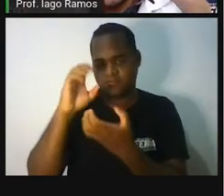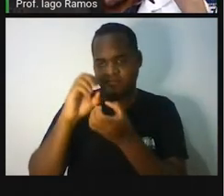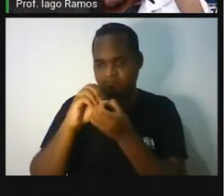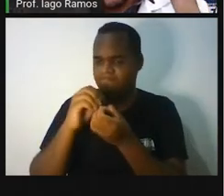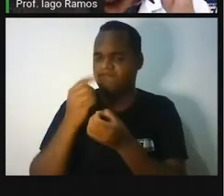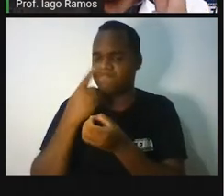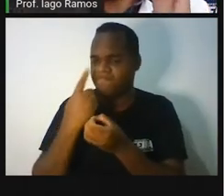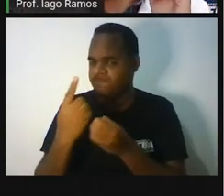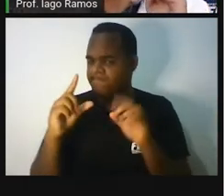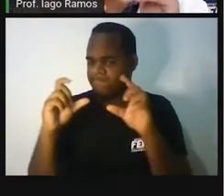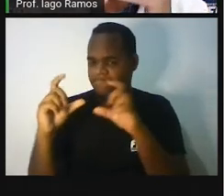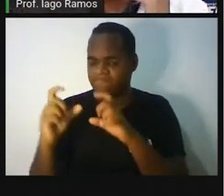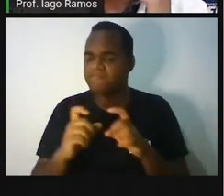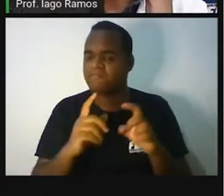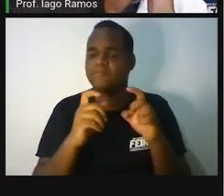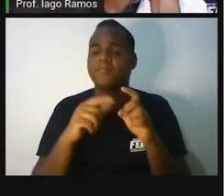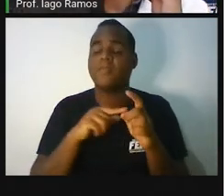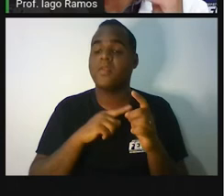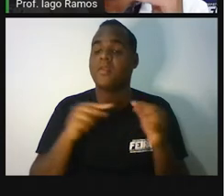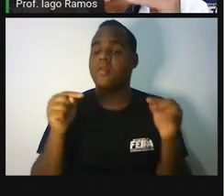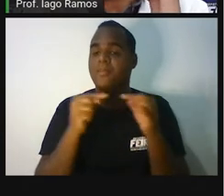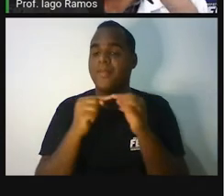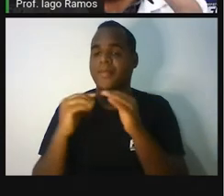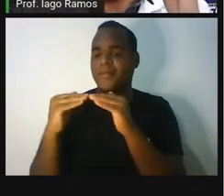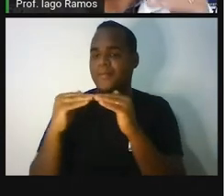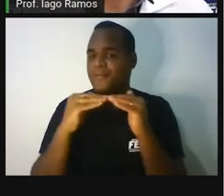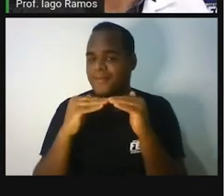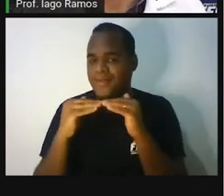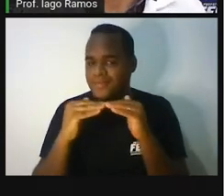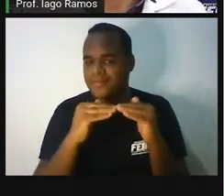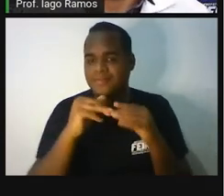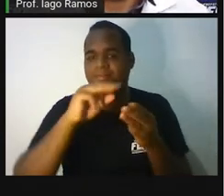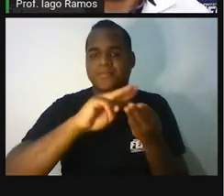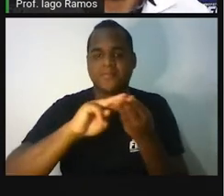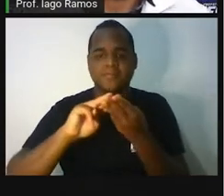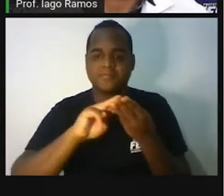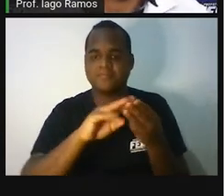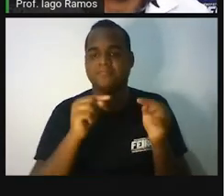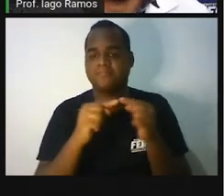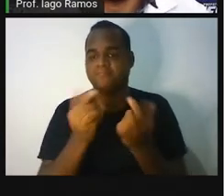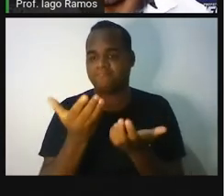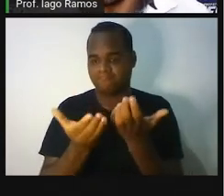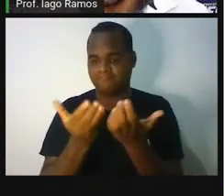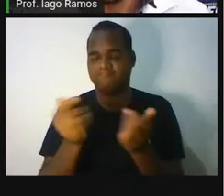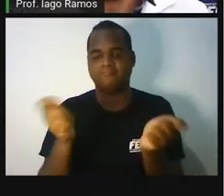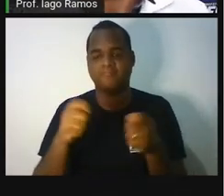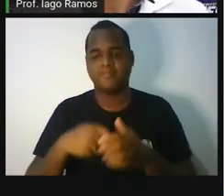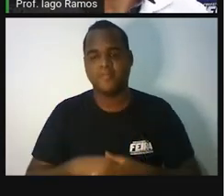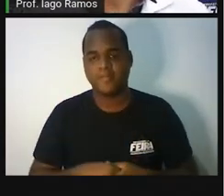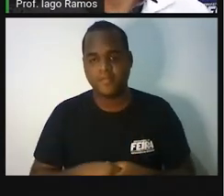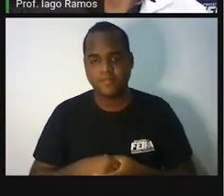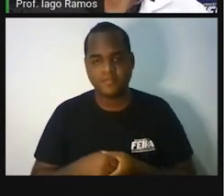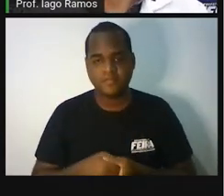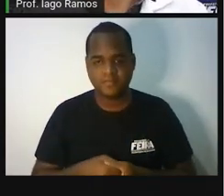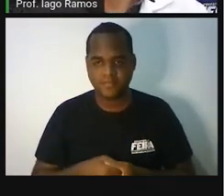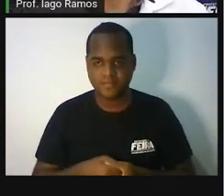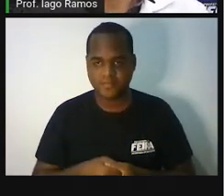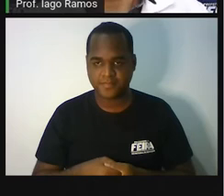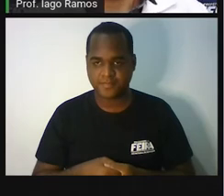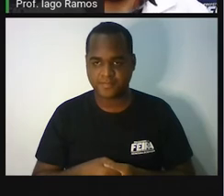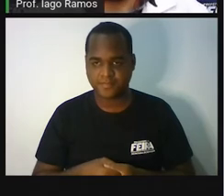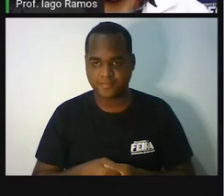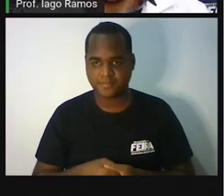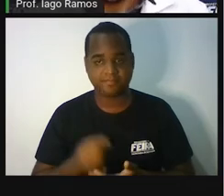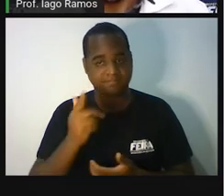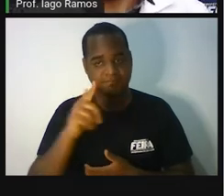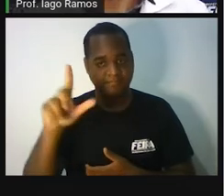começar a entender a igualdade matemática a partir da balança de dois pratos, tá bom? Vamos avançar para a